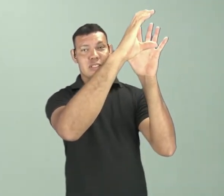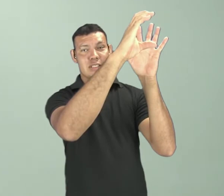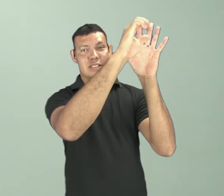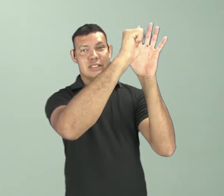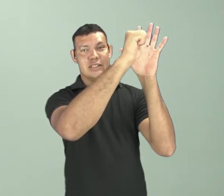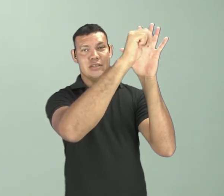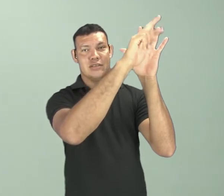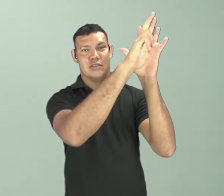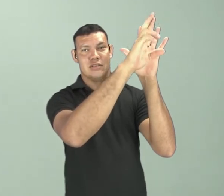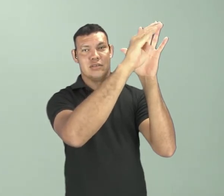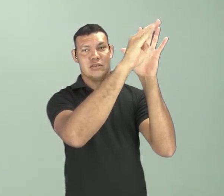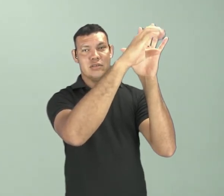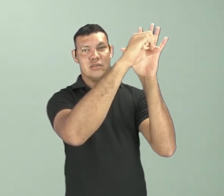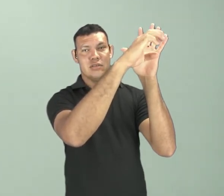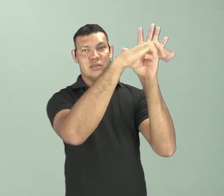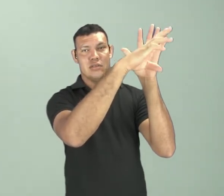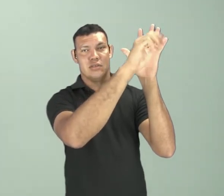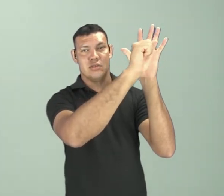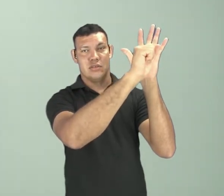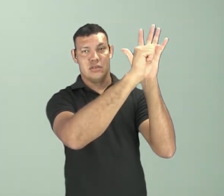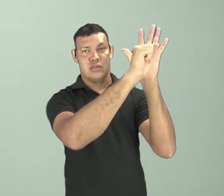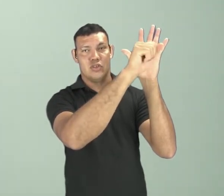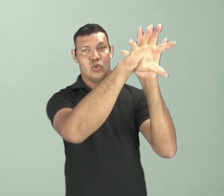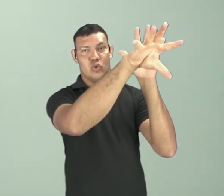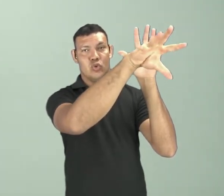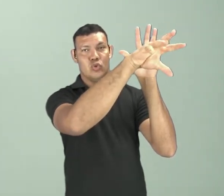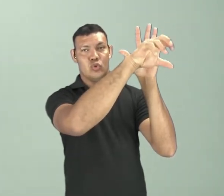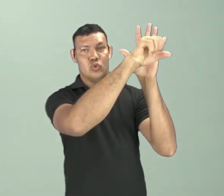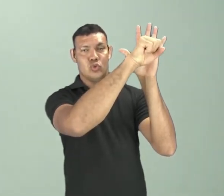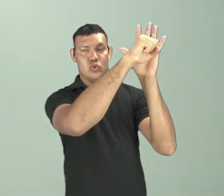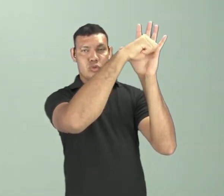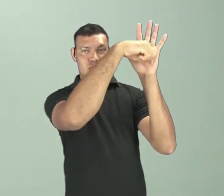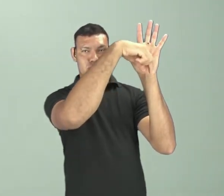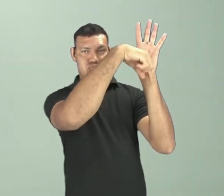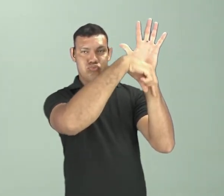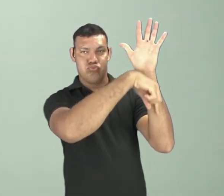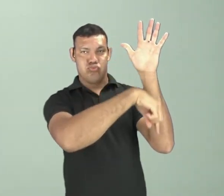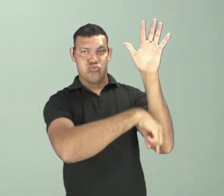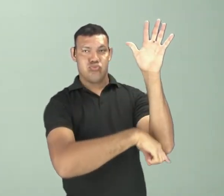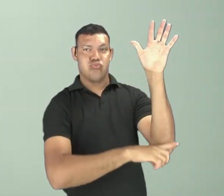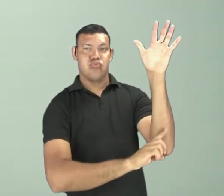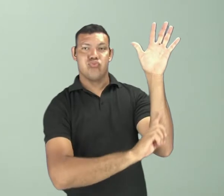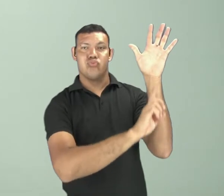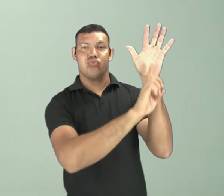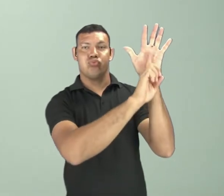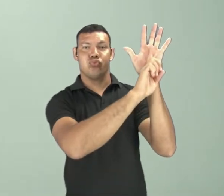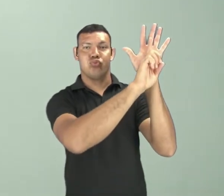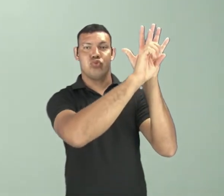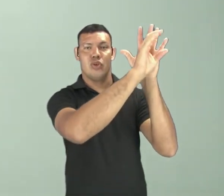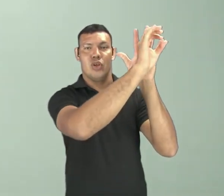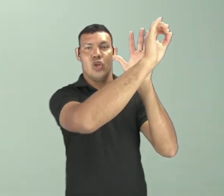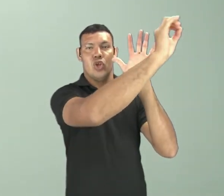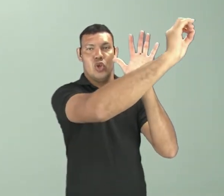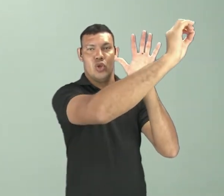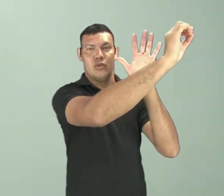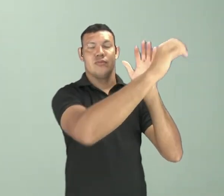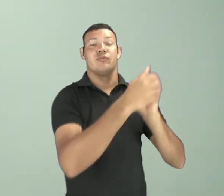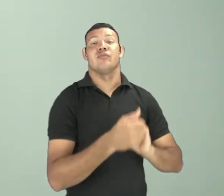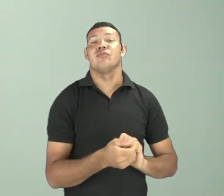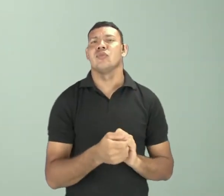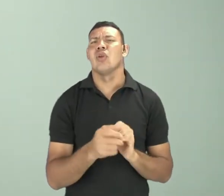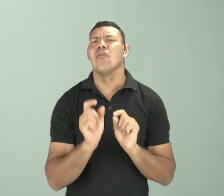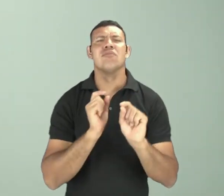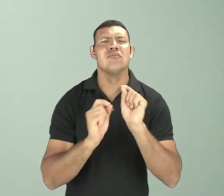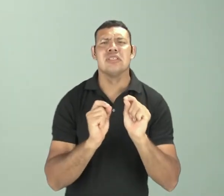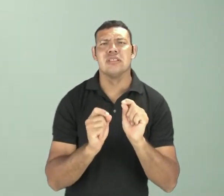do ambiente, no processo da respiração, o gás carbônico retorna à natureza. Como assim? No caso